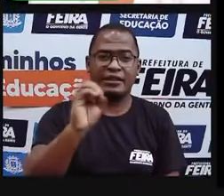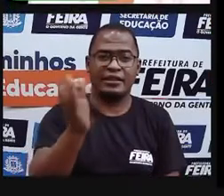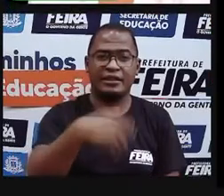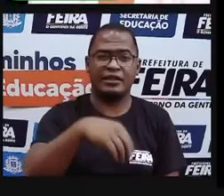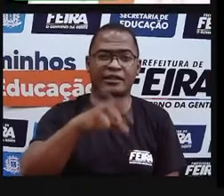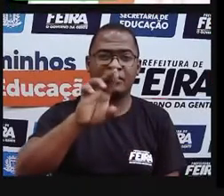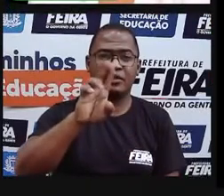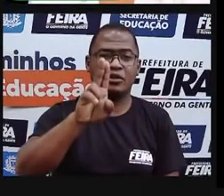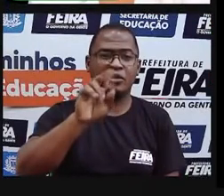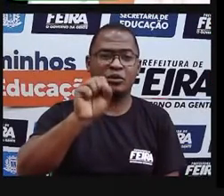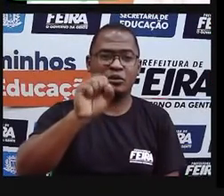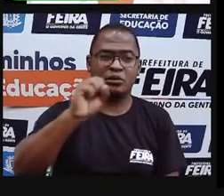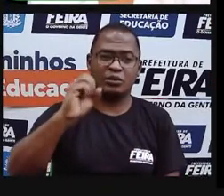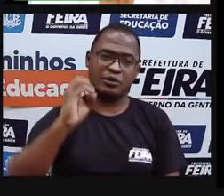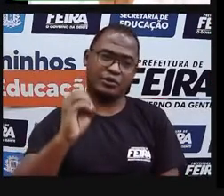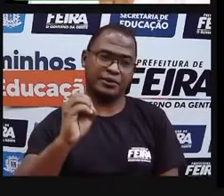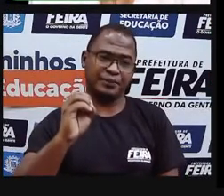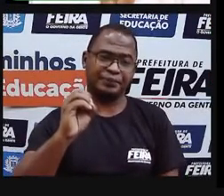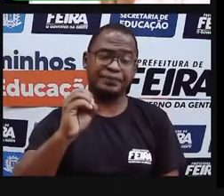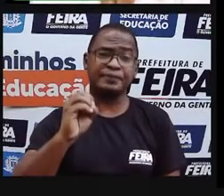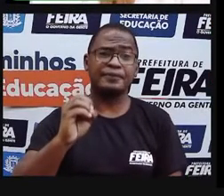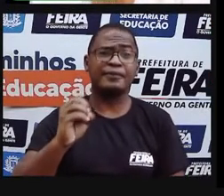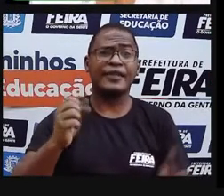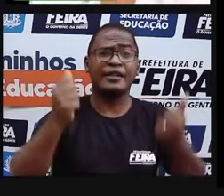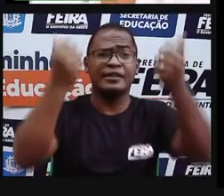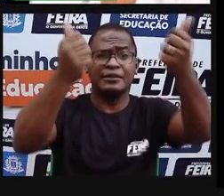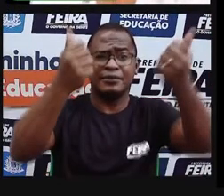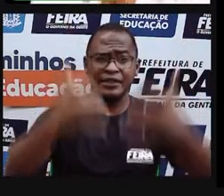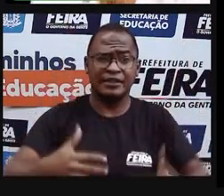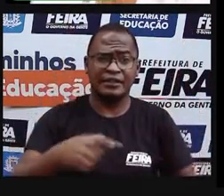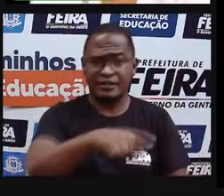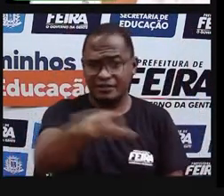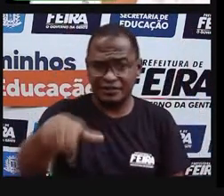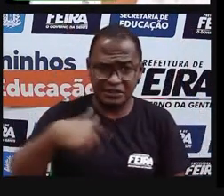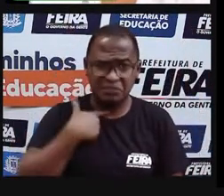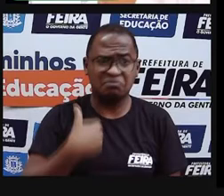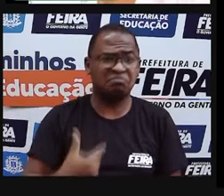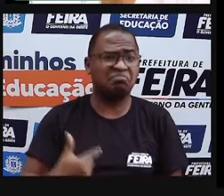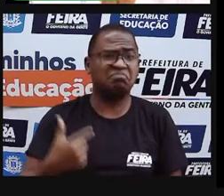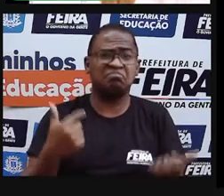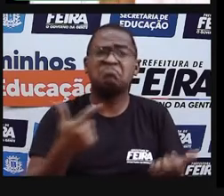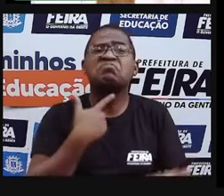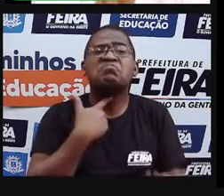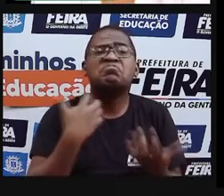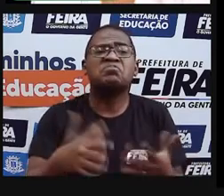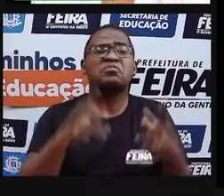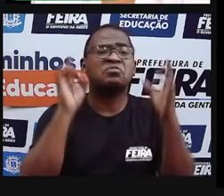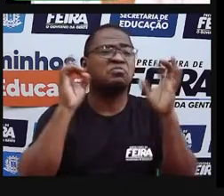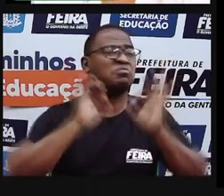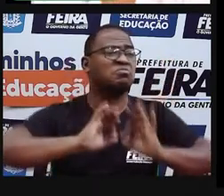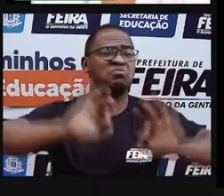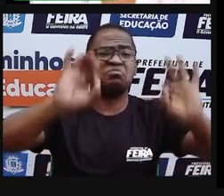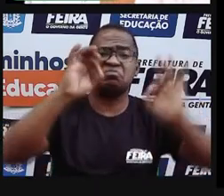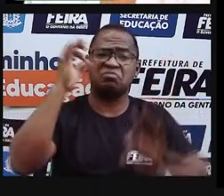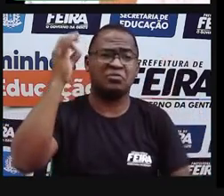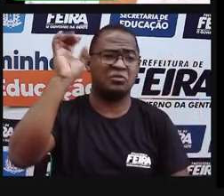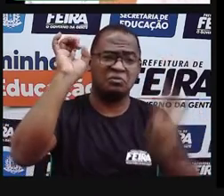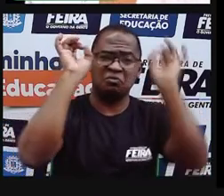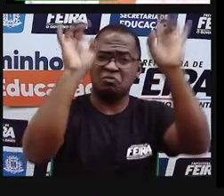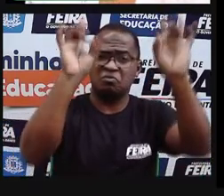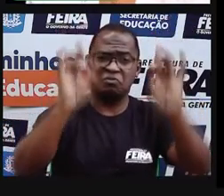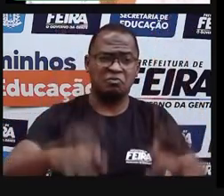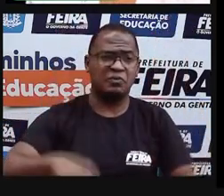sintam importantes. Independente de qualquer situação que você passe, de qualquer circunstância que você se